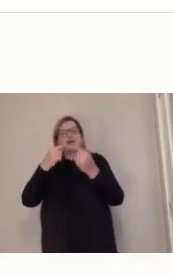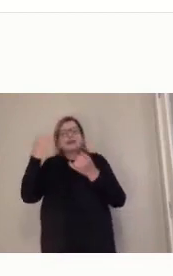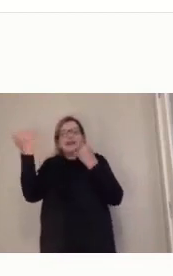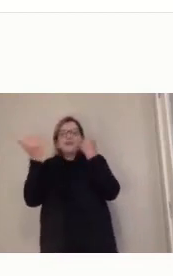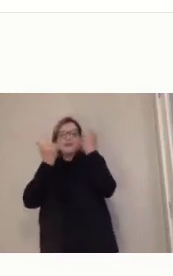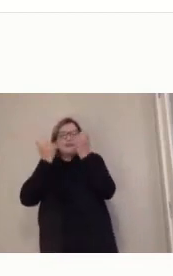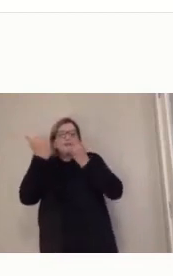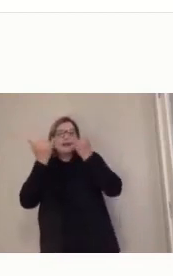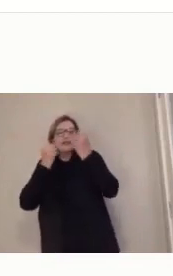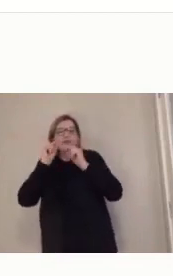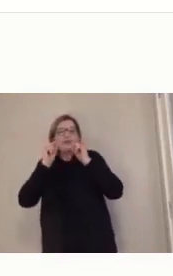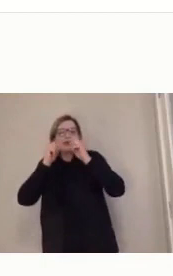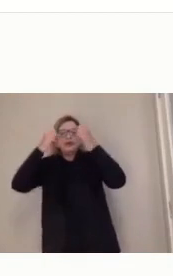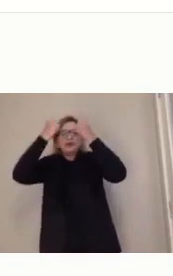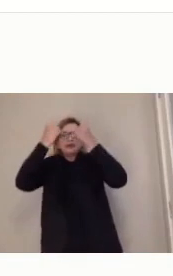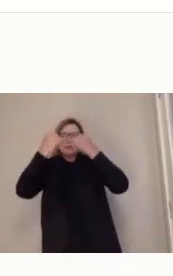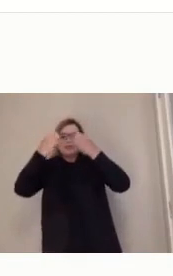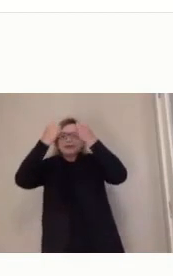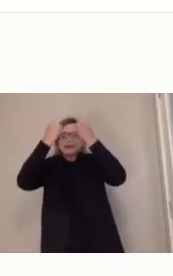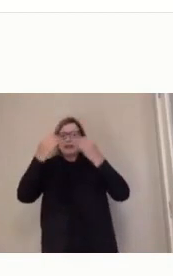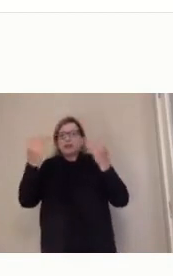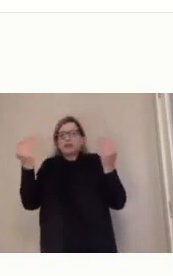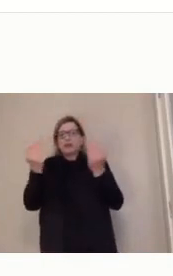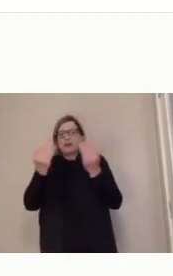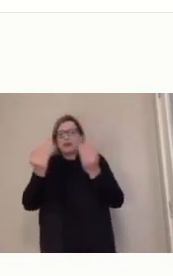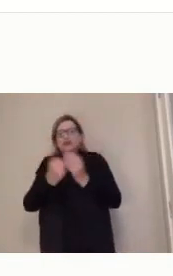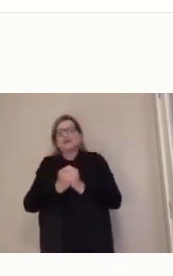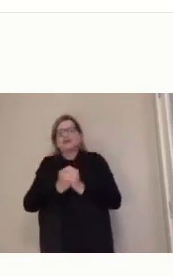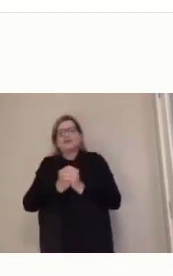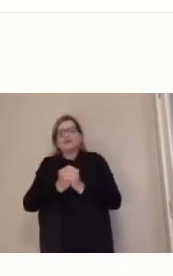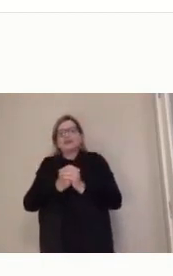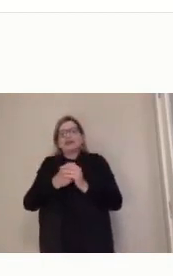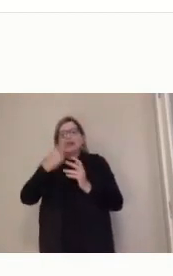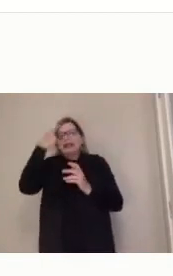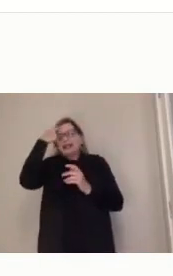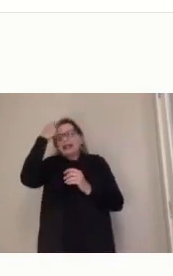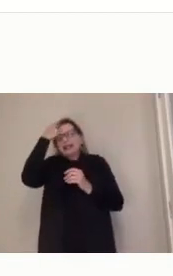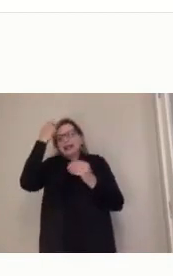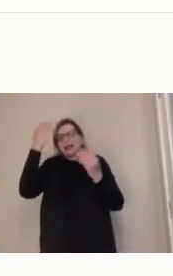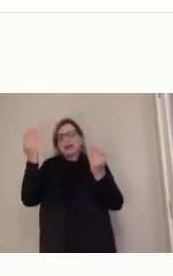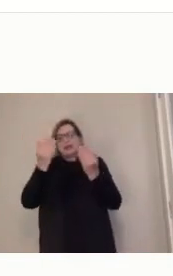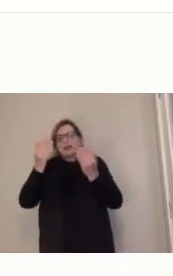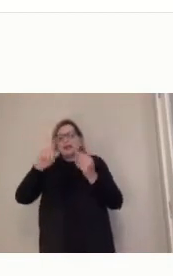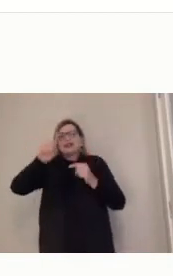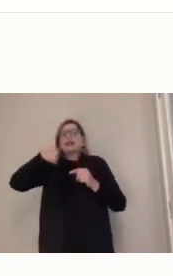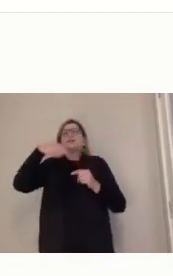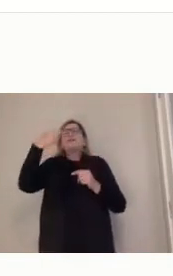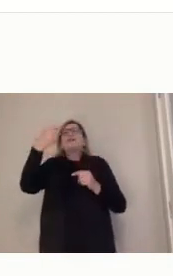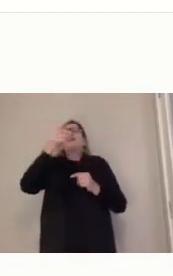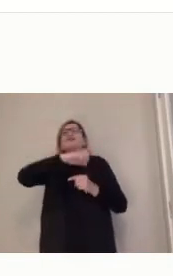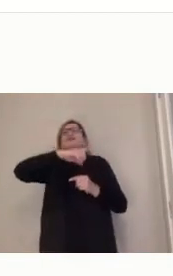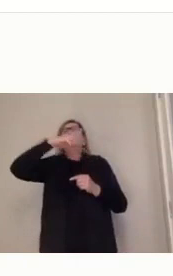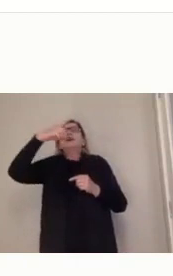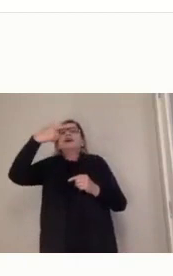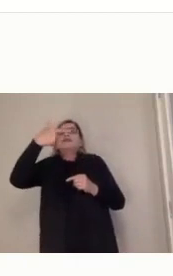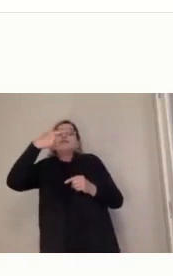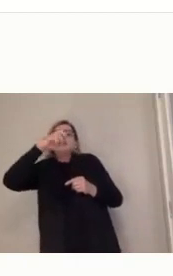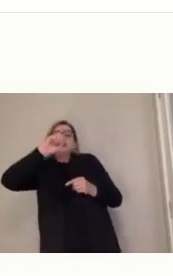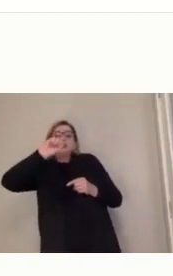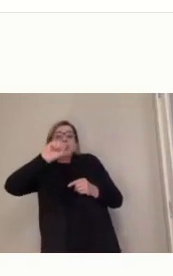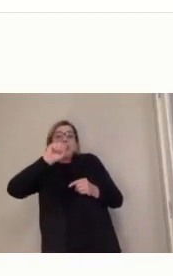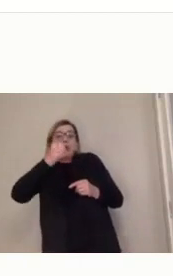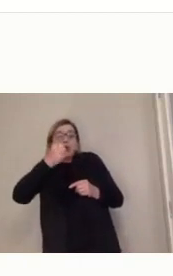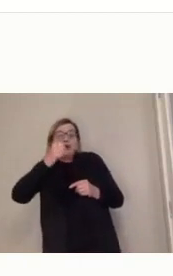falando. Então, a nossa ideia é ter essa live hoje e uma no dia 28, que seria mais para a gente ainda